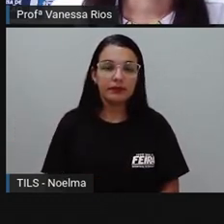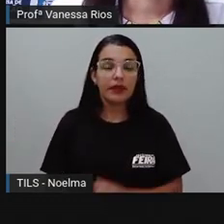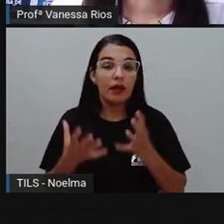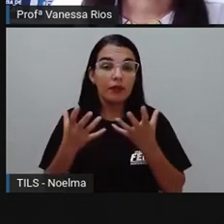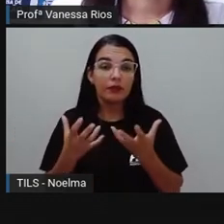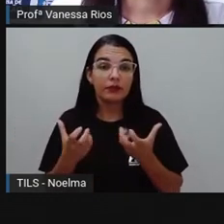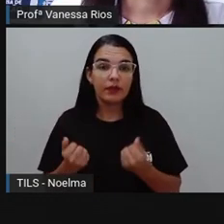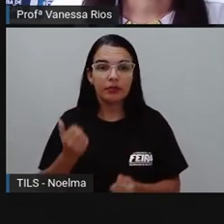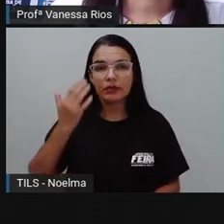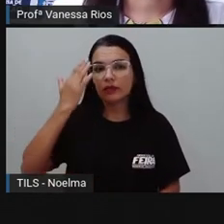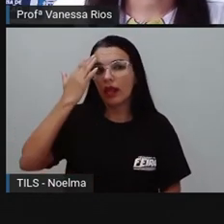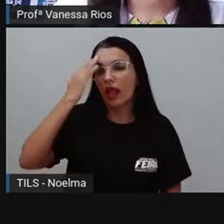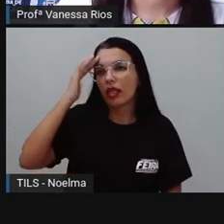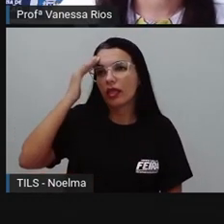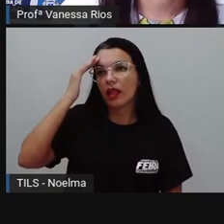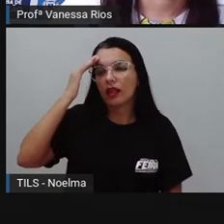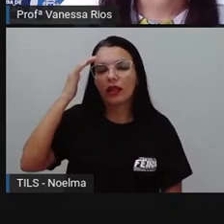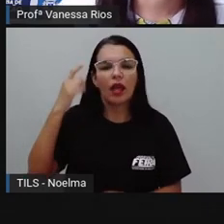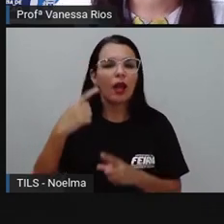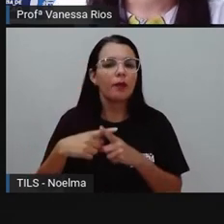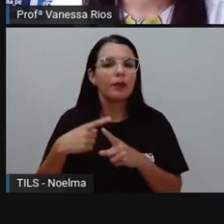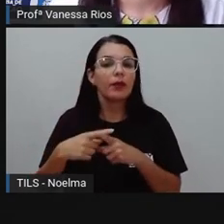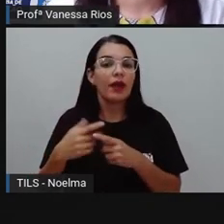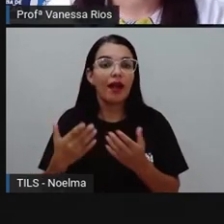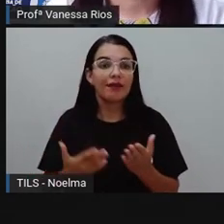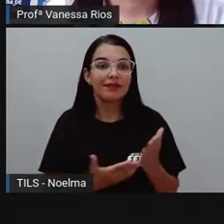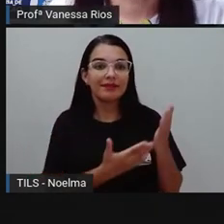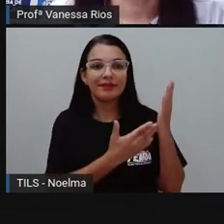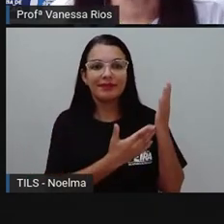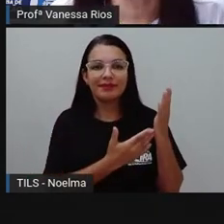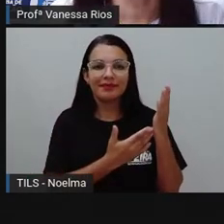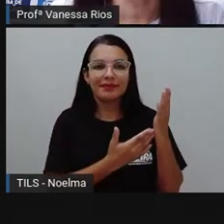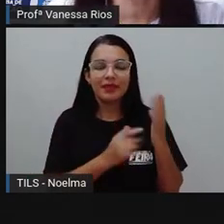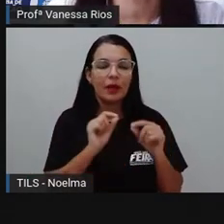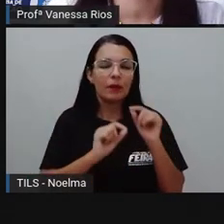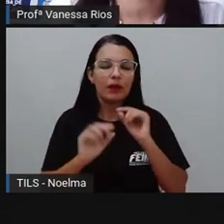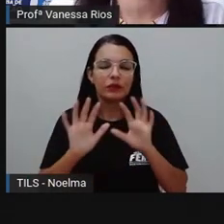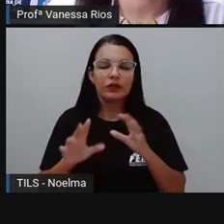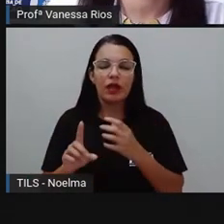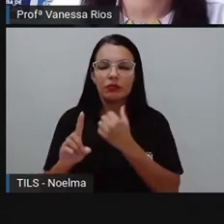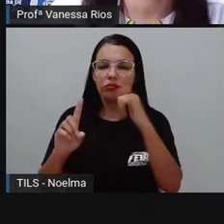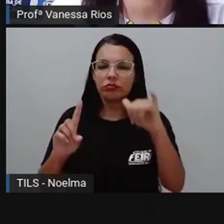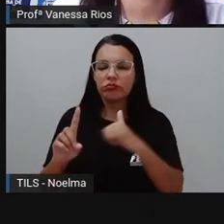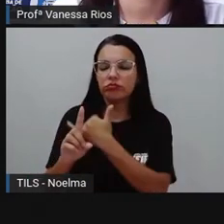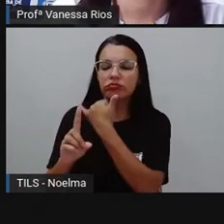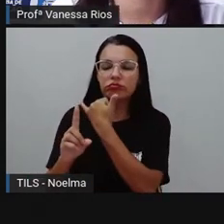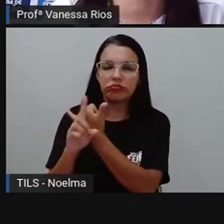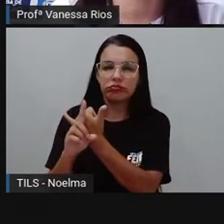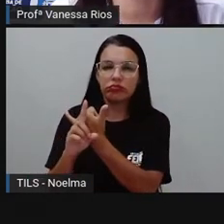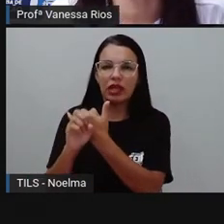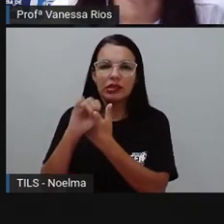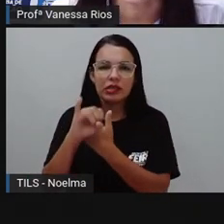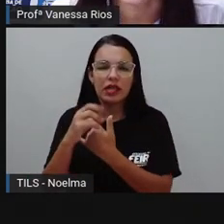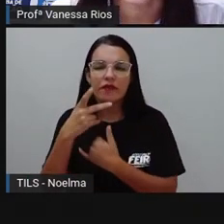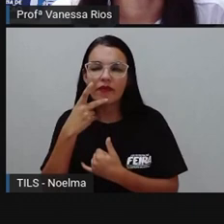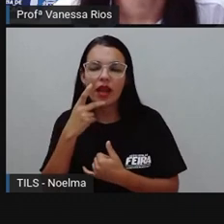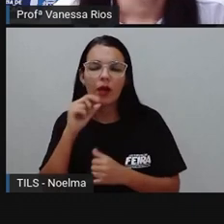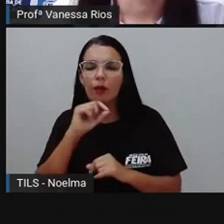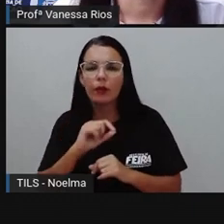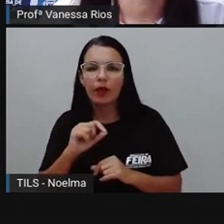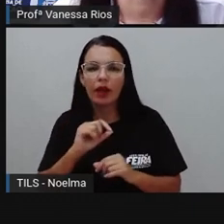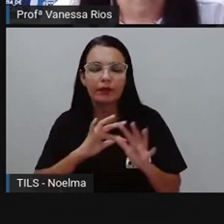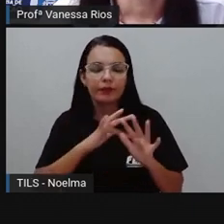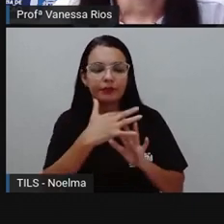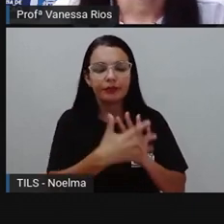Vamos entender, por que será que a pró já iniciou a aula falando de bullying, se a gente vai falar de resenha crítica?